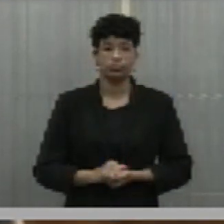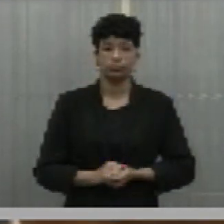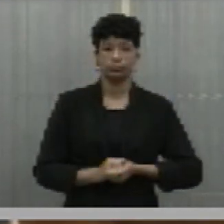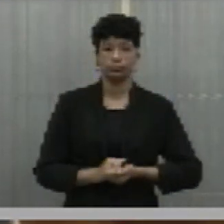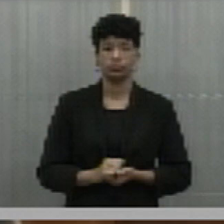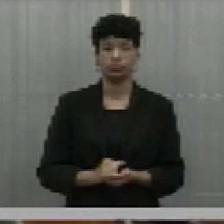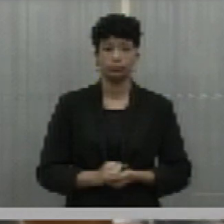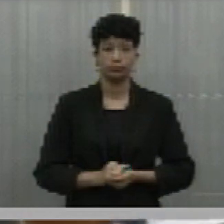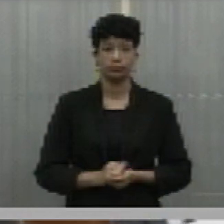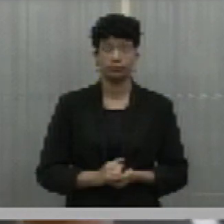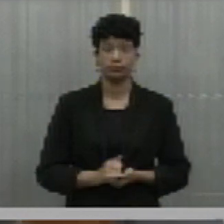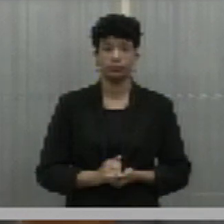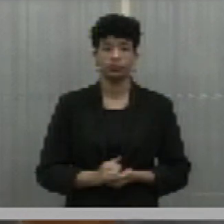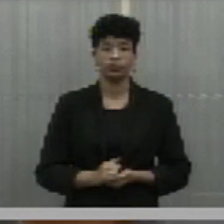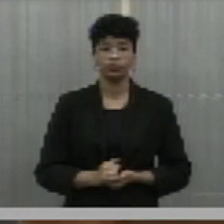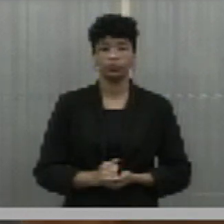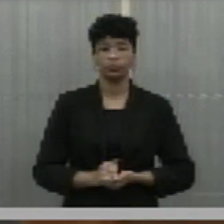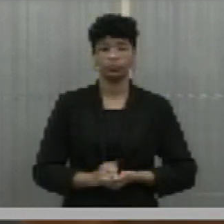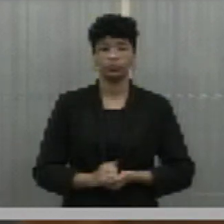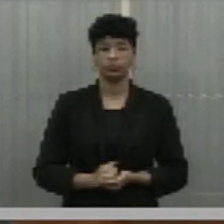que estão aqui presentes.